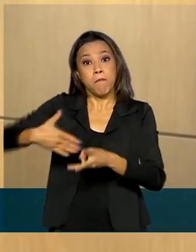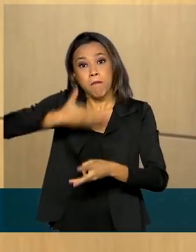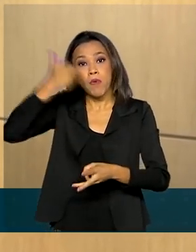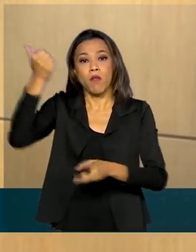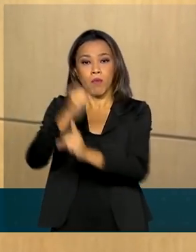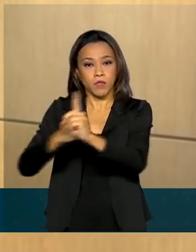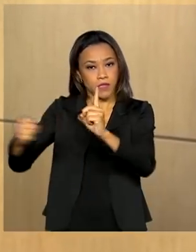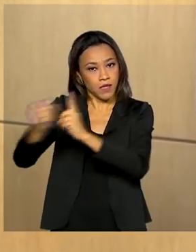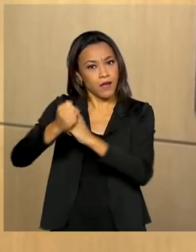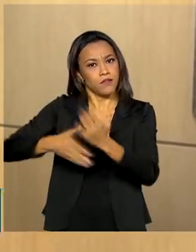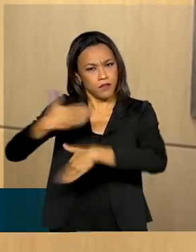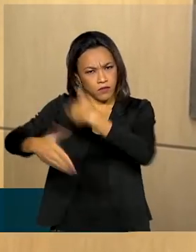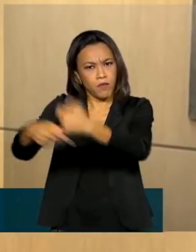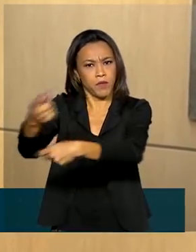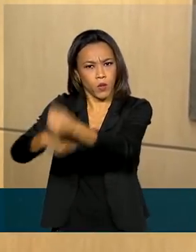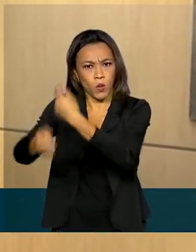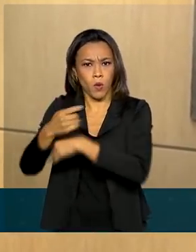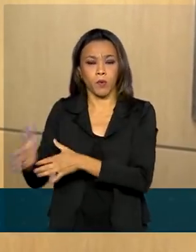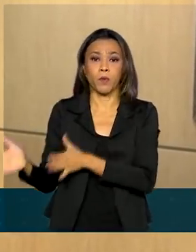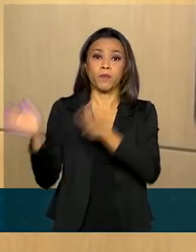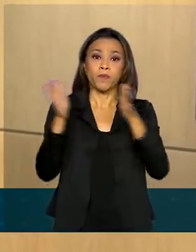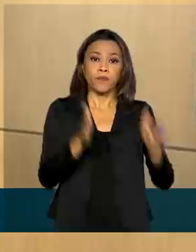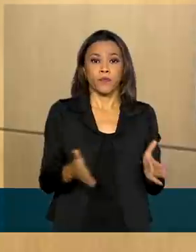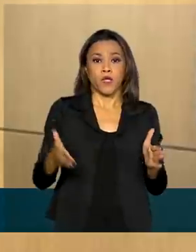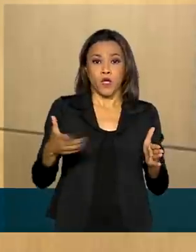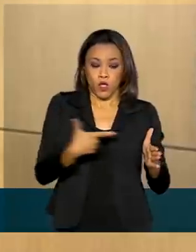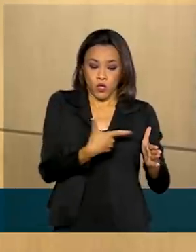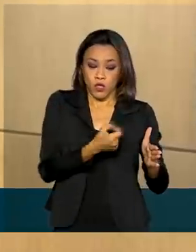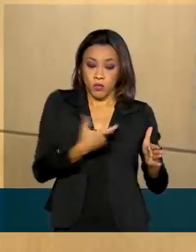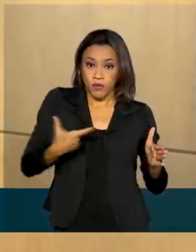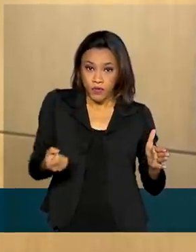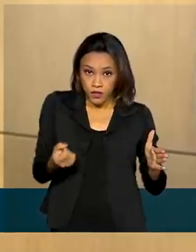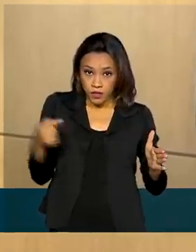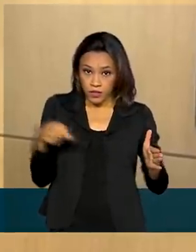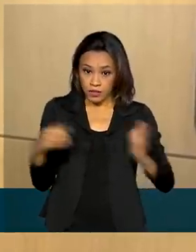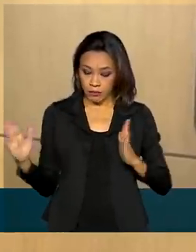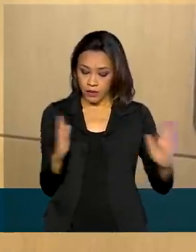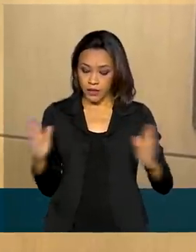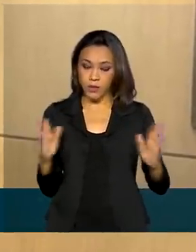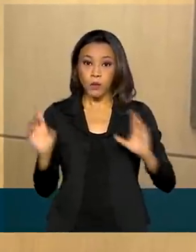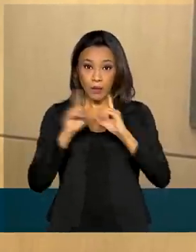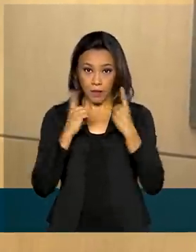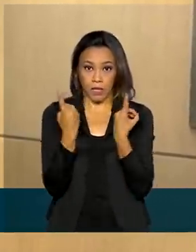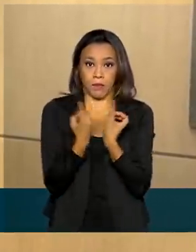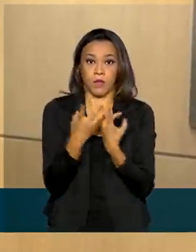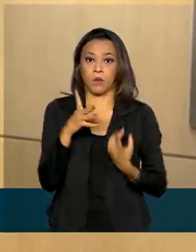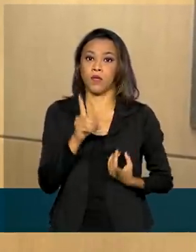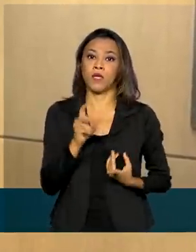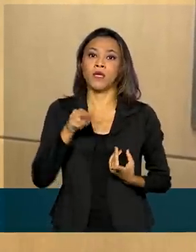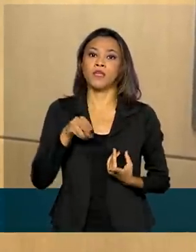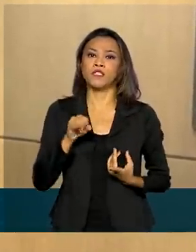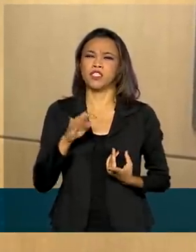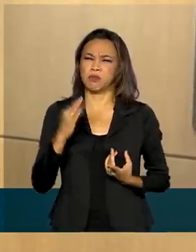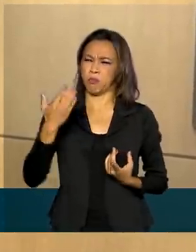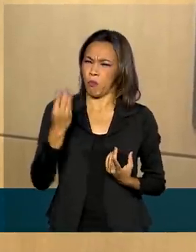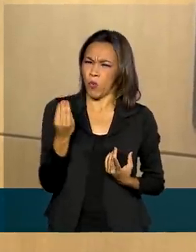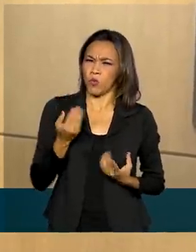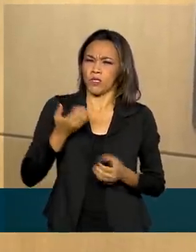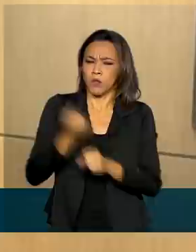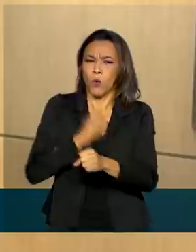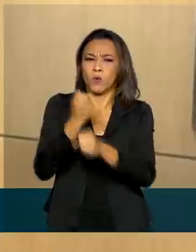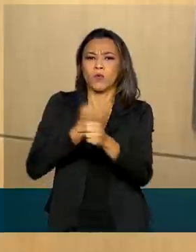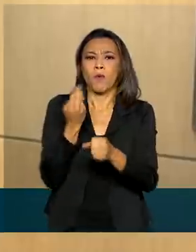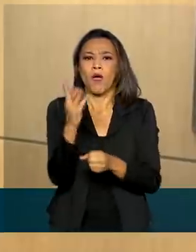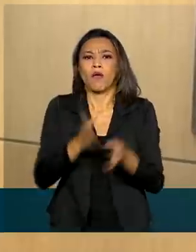crescimento econômico. Somente em 2020, o DENIT teve mais de 260 quilômetros de estradas duplicadas e adequadas,